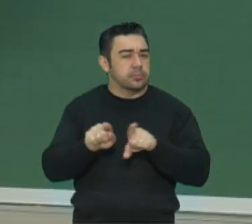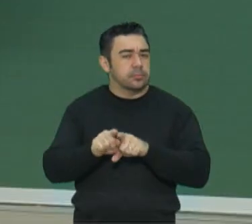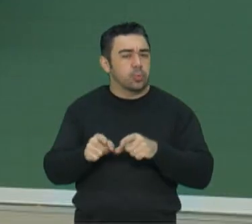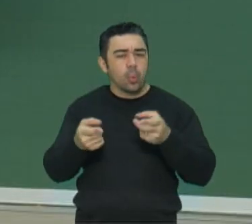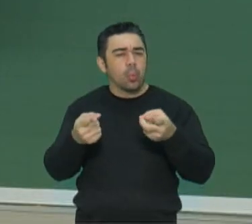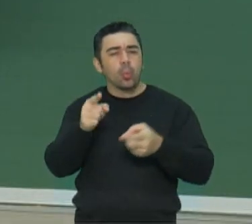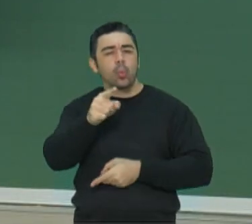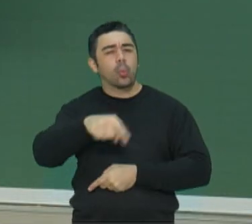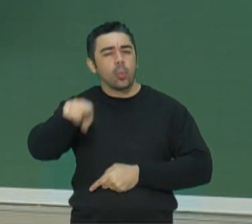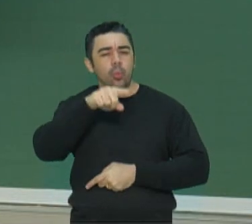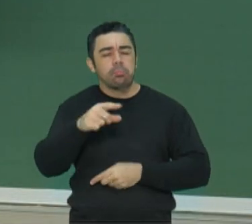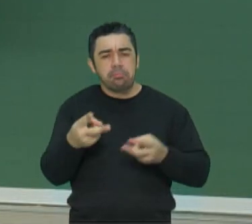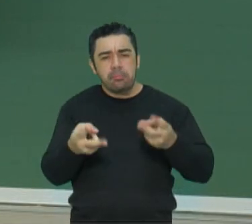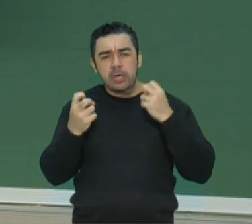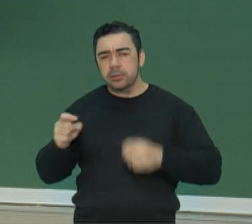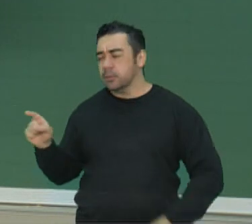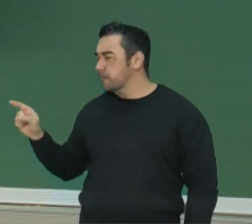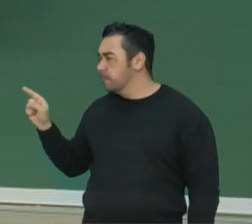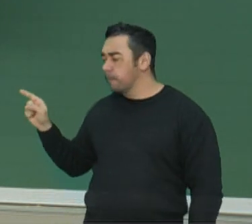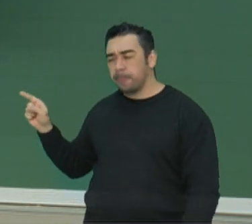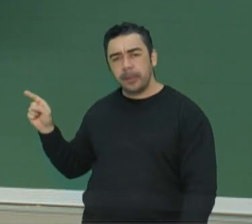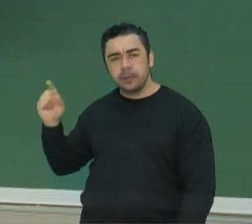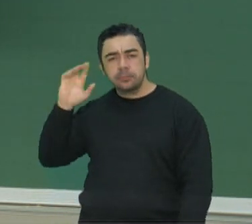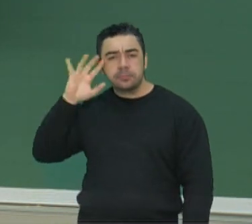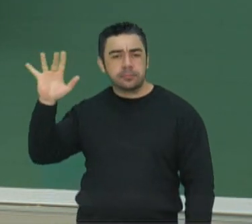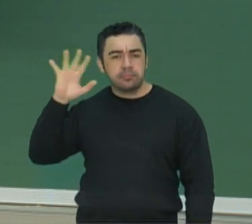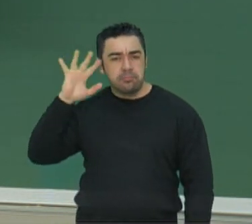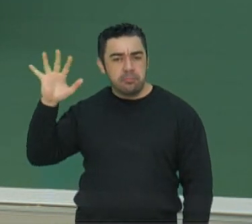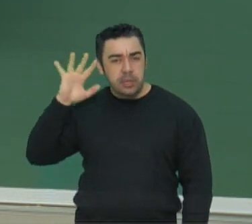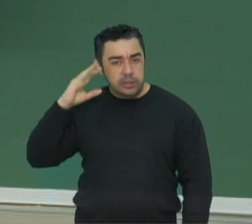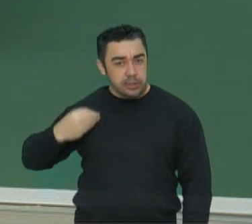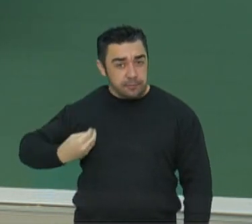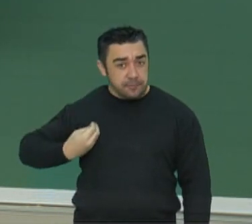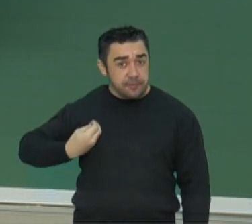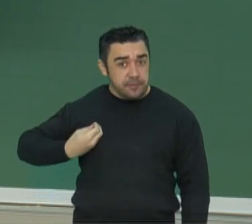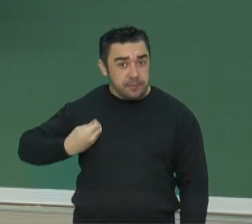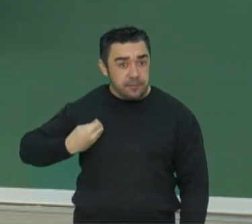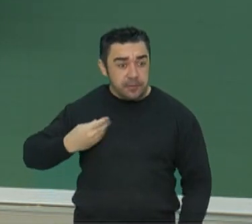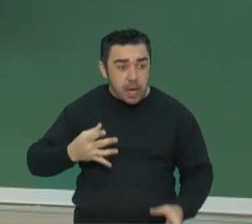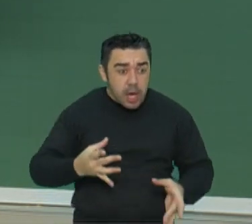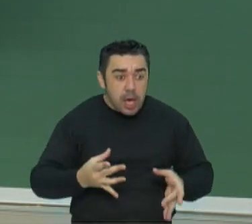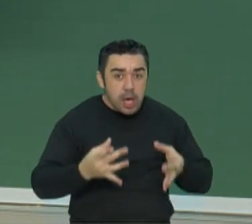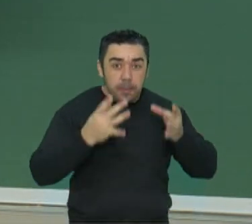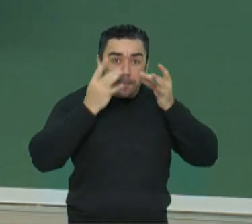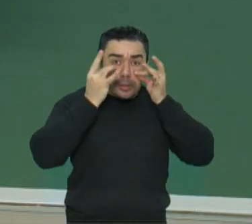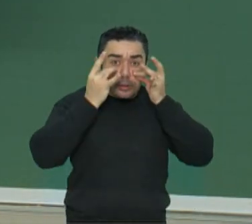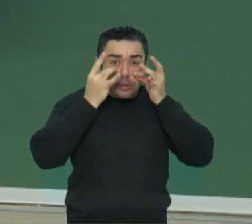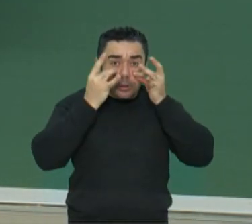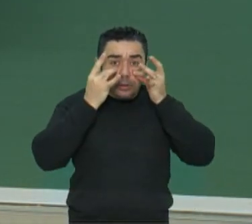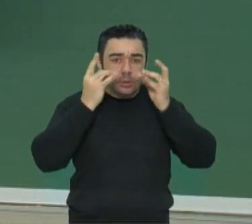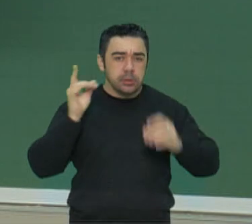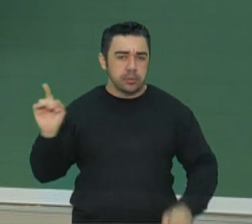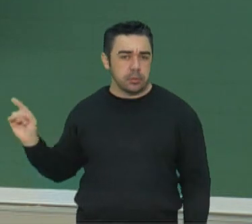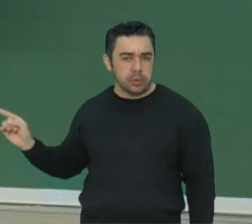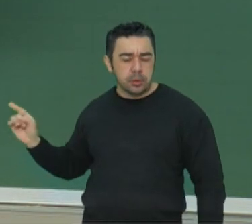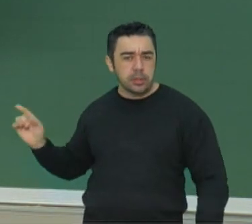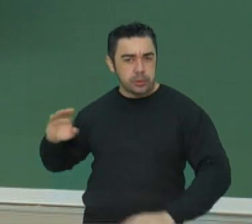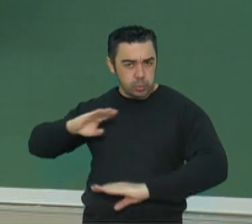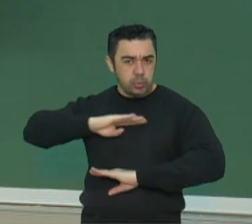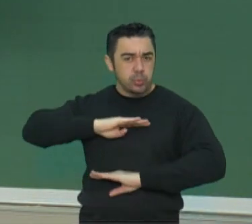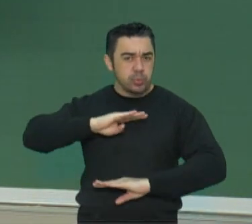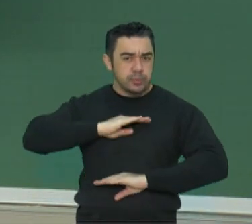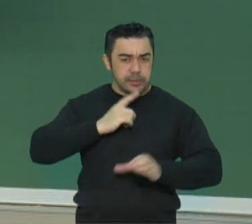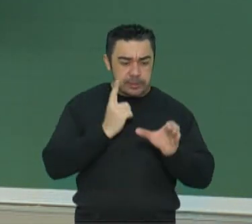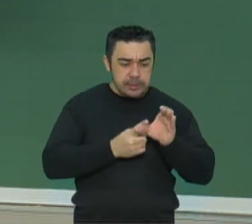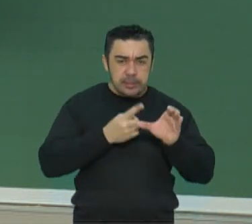que você consegue imaginar o que é vivenciar, o que seria vivenciar essa situação? Uma